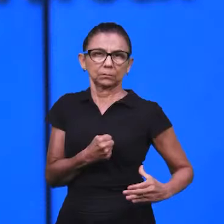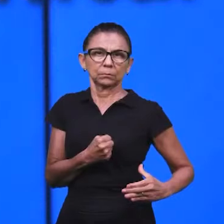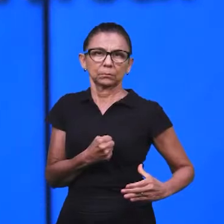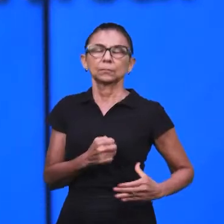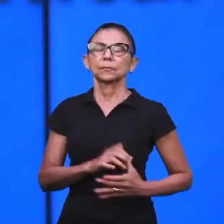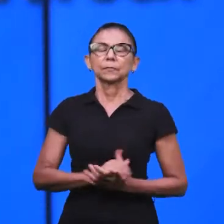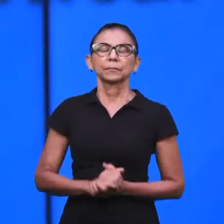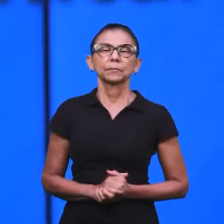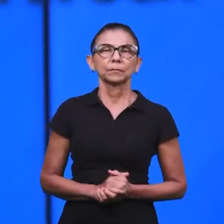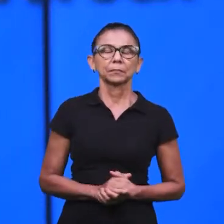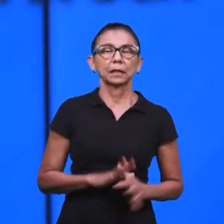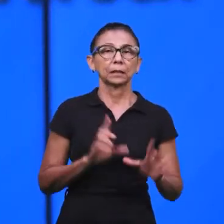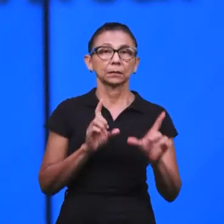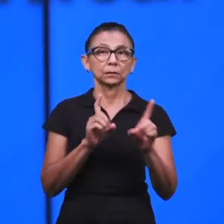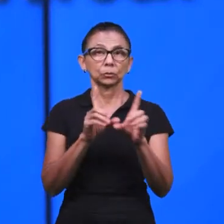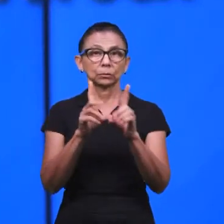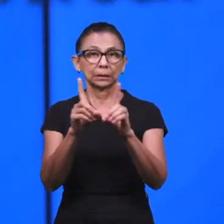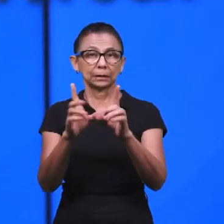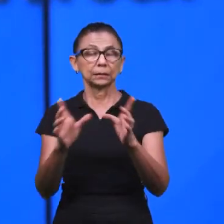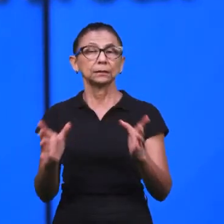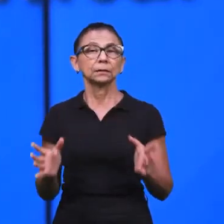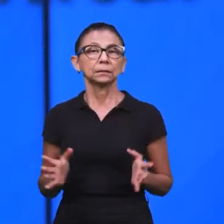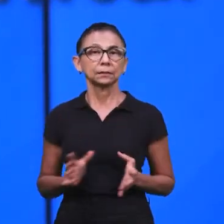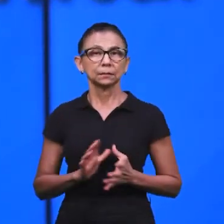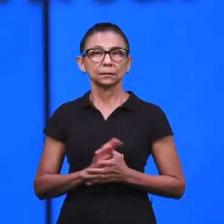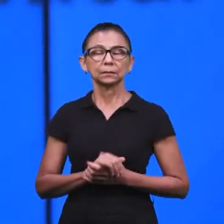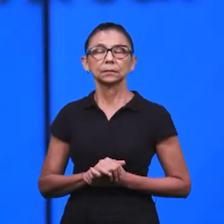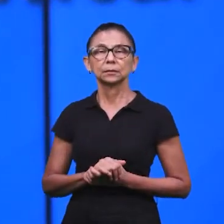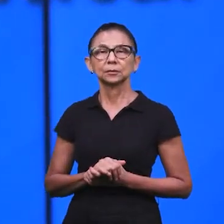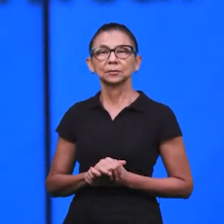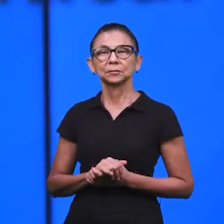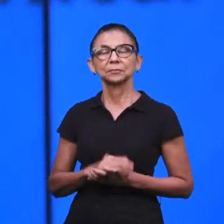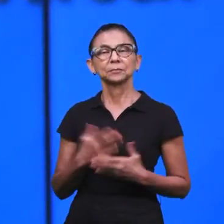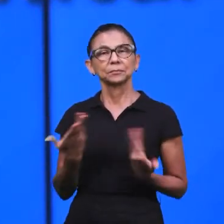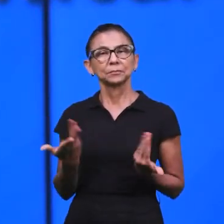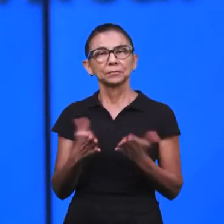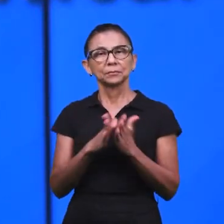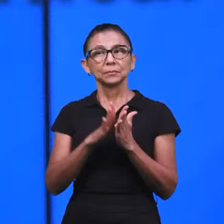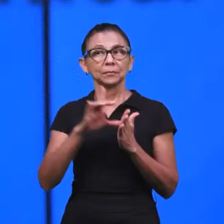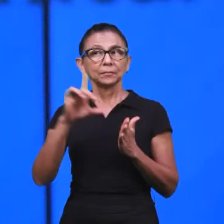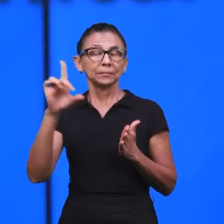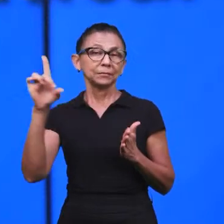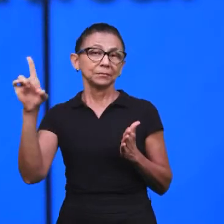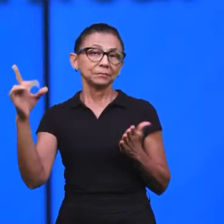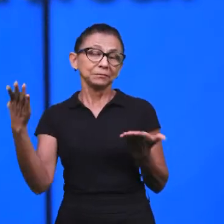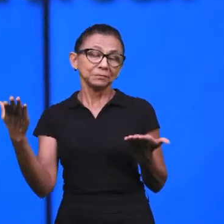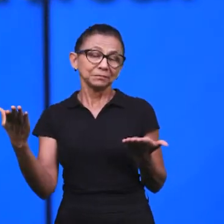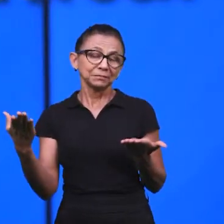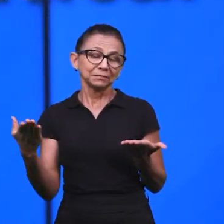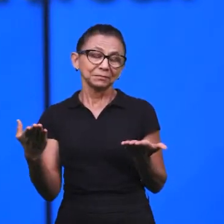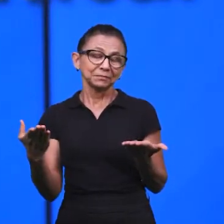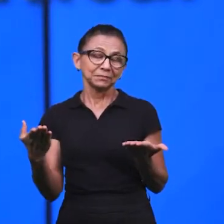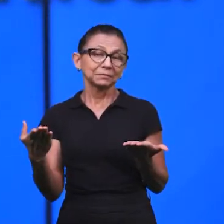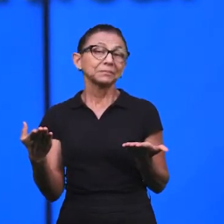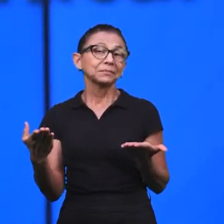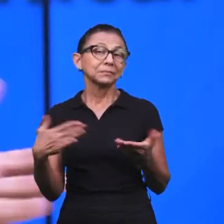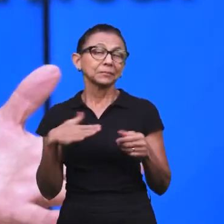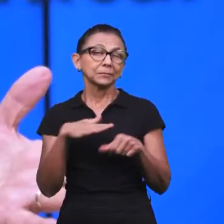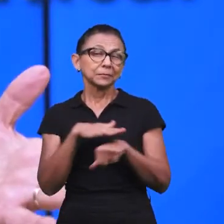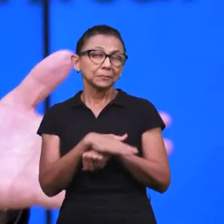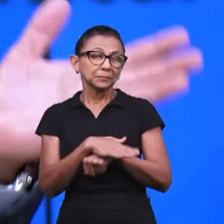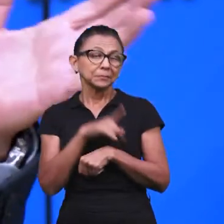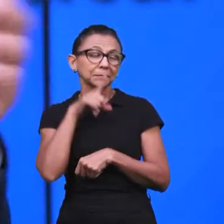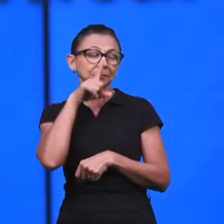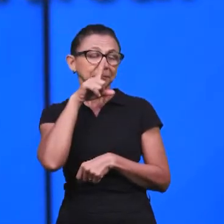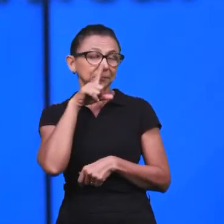doutrina. Ele tem a doutrina nele, pertencendo a ele. E essa doutrina é a palavra de Deus. E isso tudo é por causa